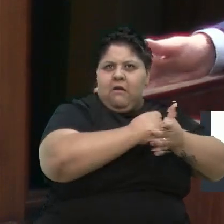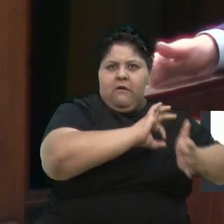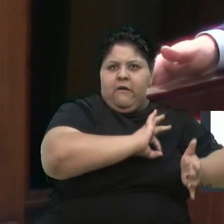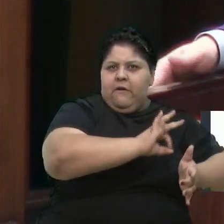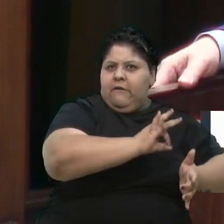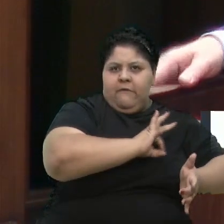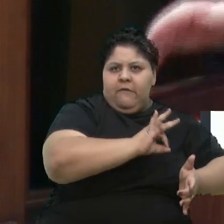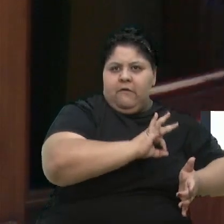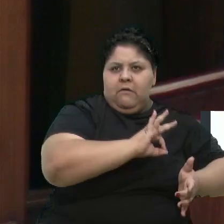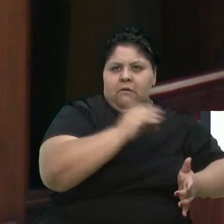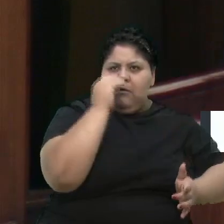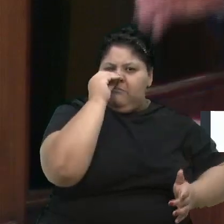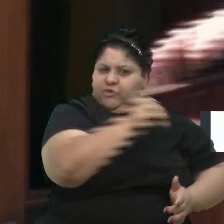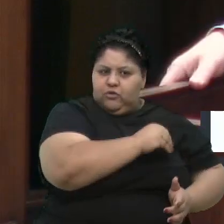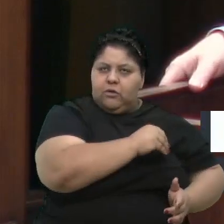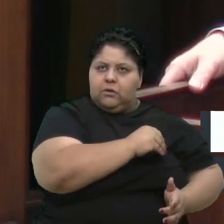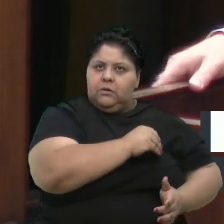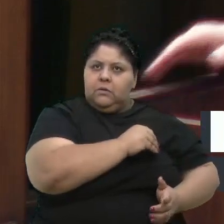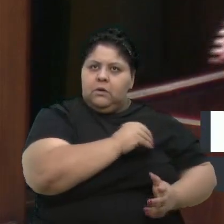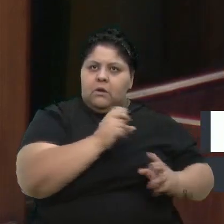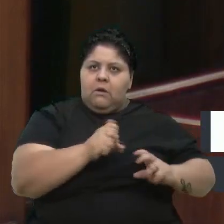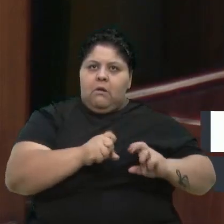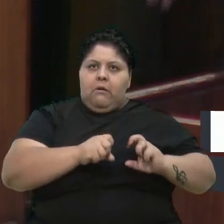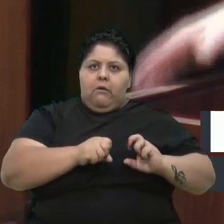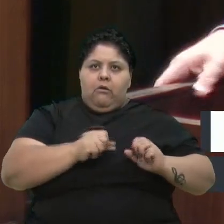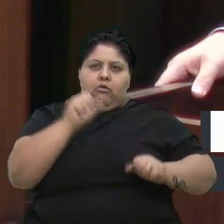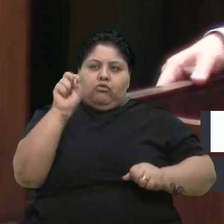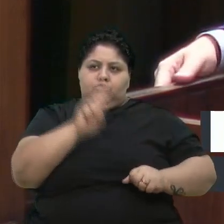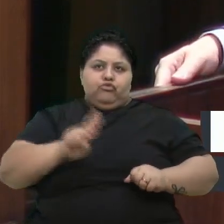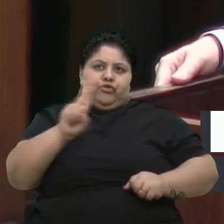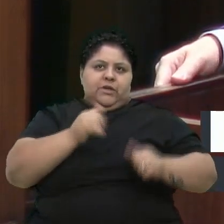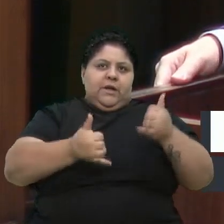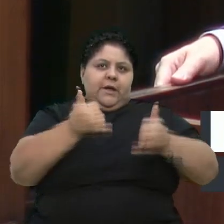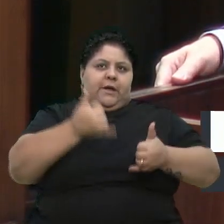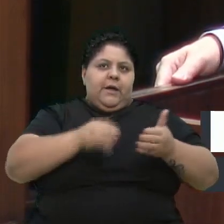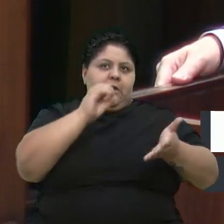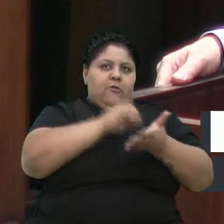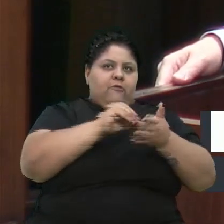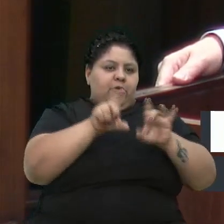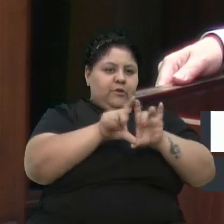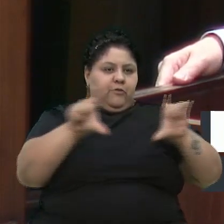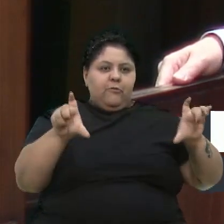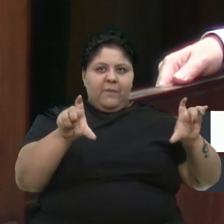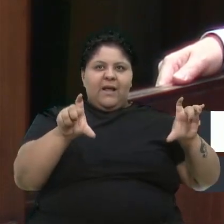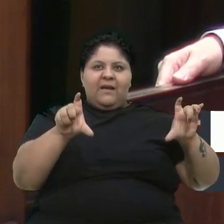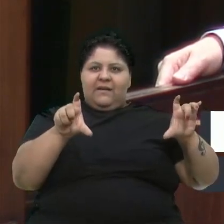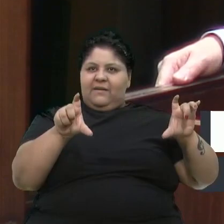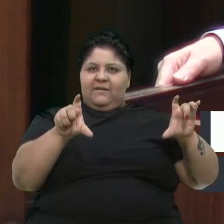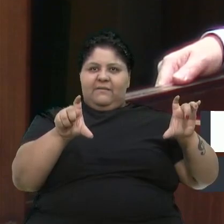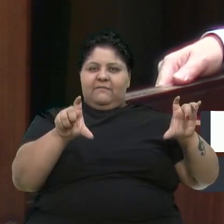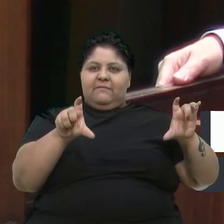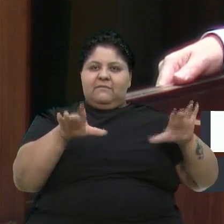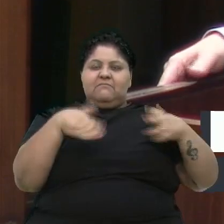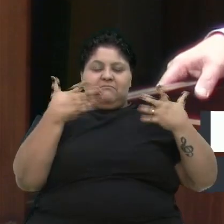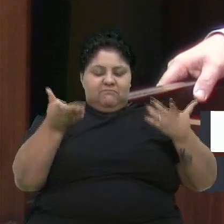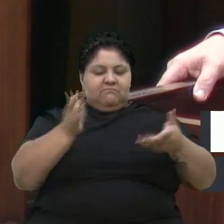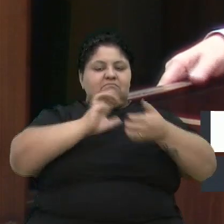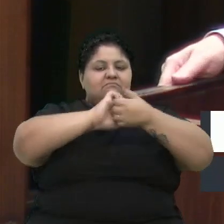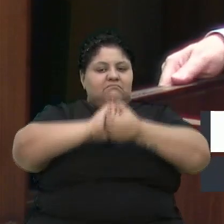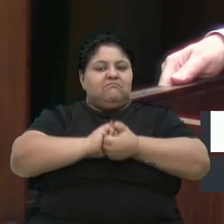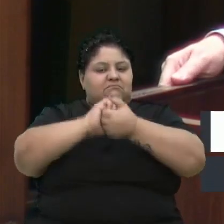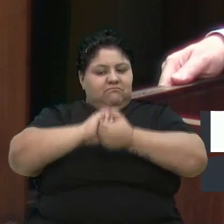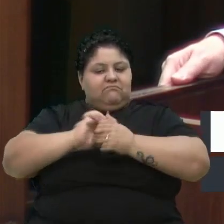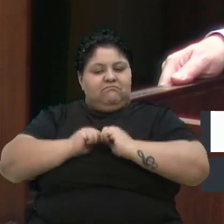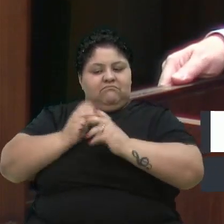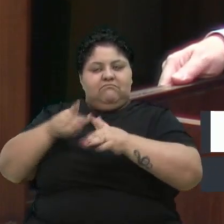absurdo, andar com o veículo sem placa, enfim, e totalmente irregular. Então, cumprimentos aí, a ação também